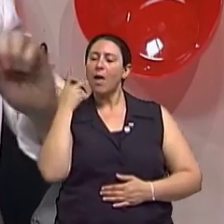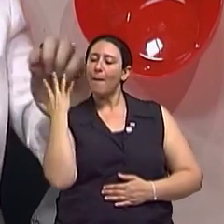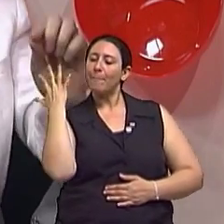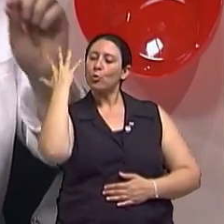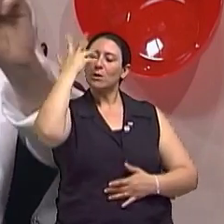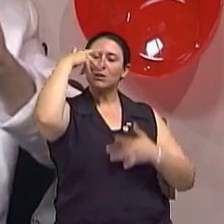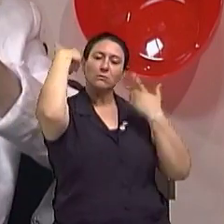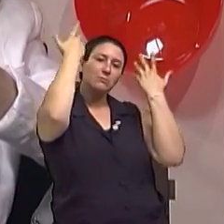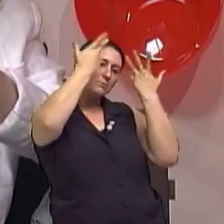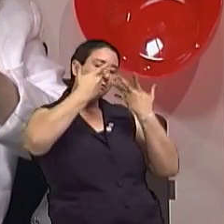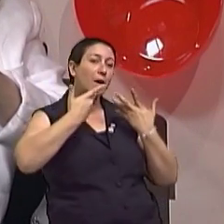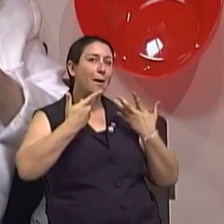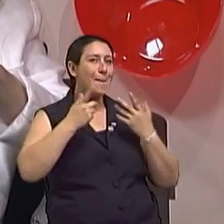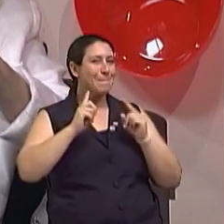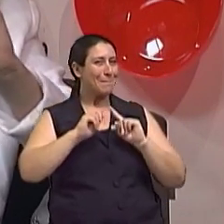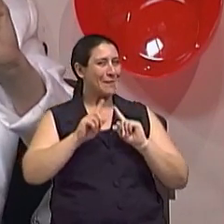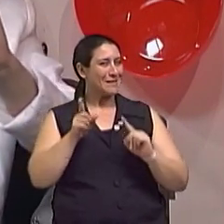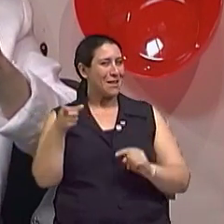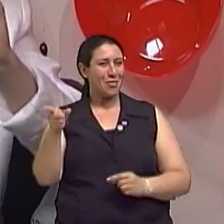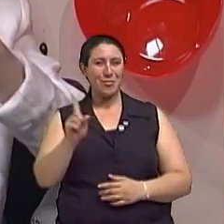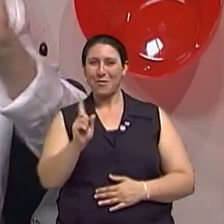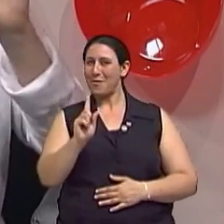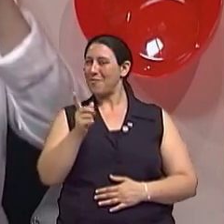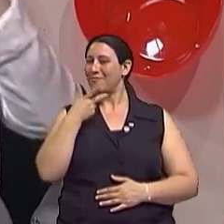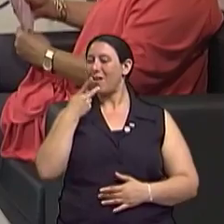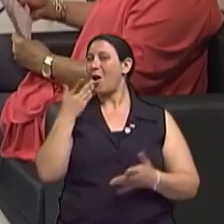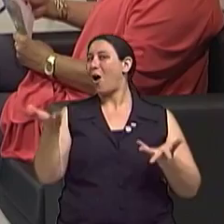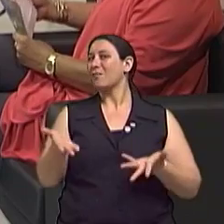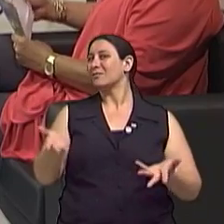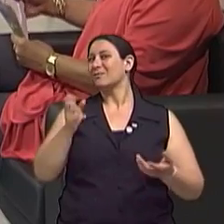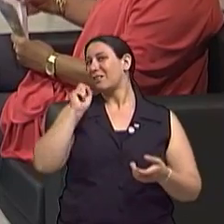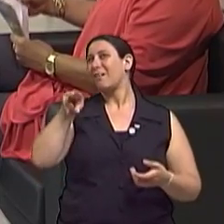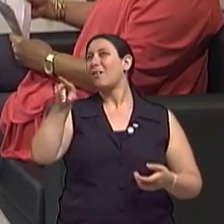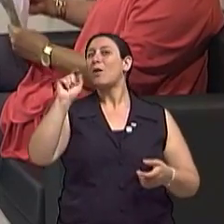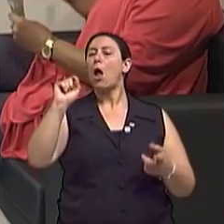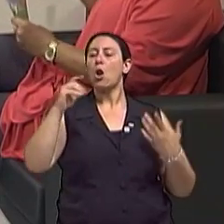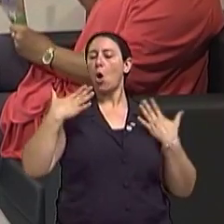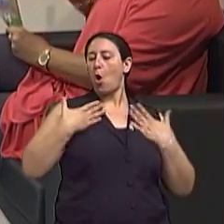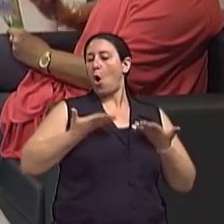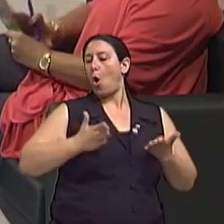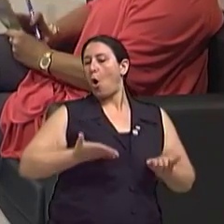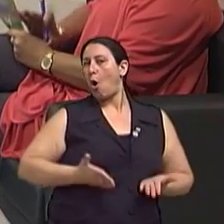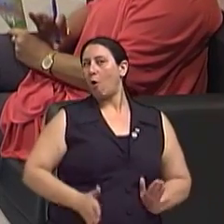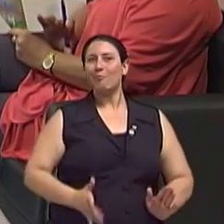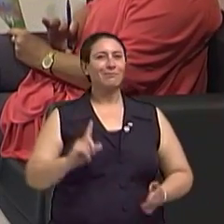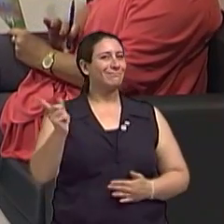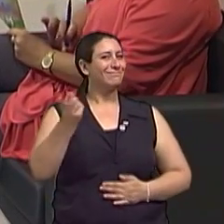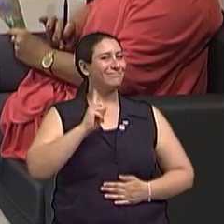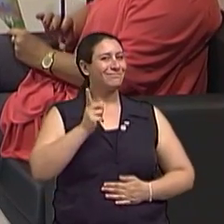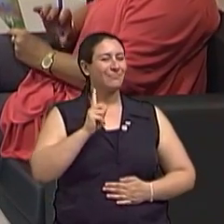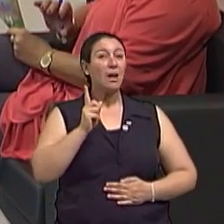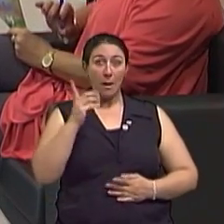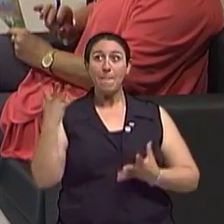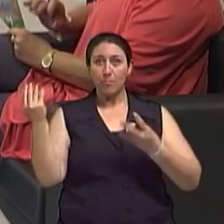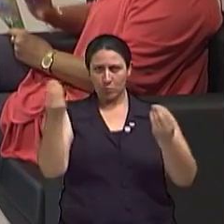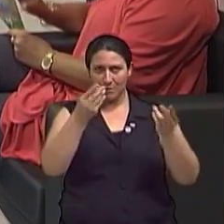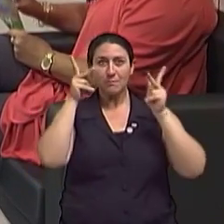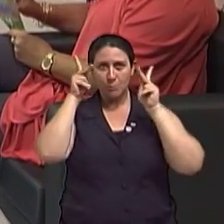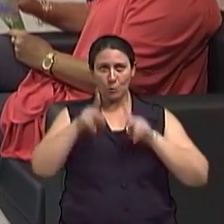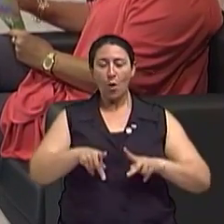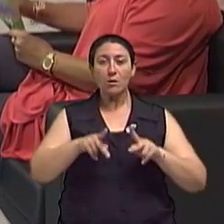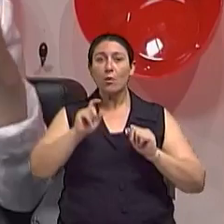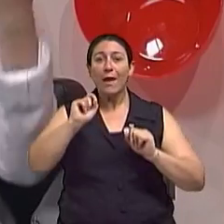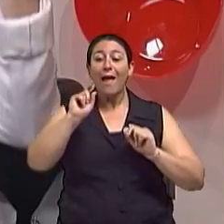mas não é dessa beleza de hoje que a gente fala assim, do corpo. Porque ela tem que ser inteligente. A